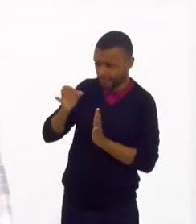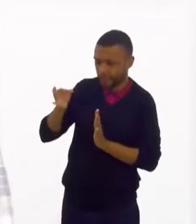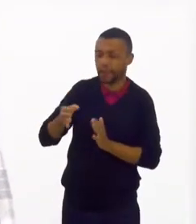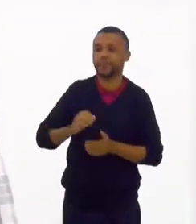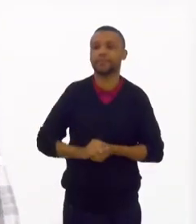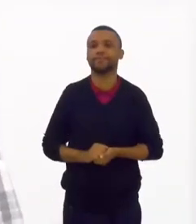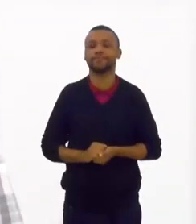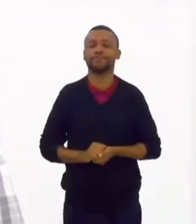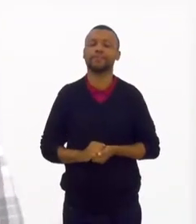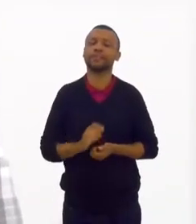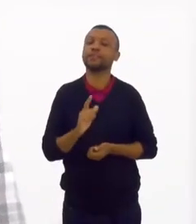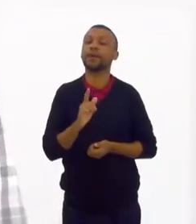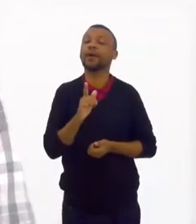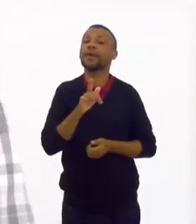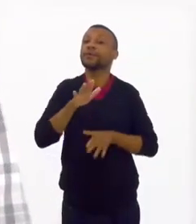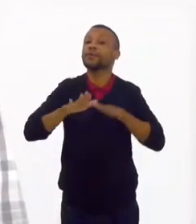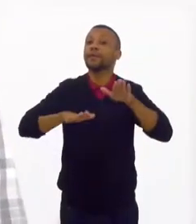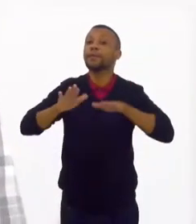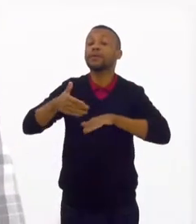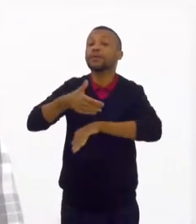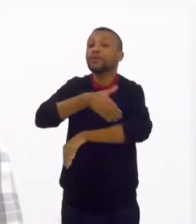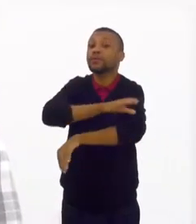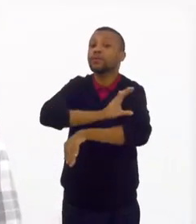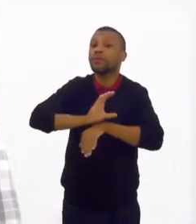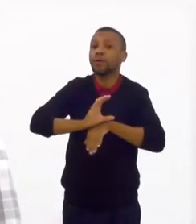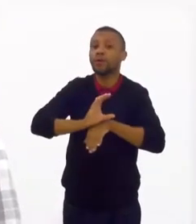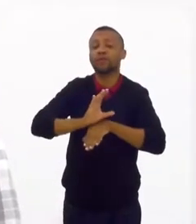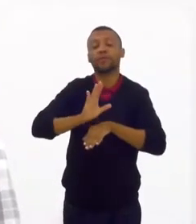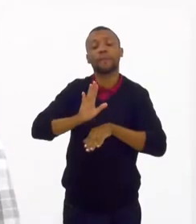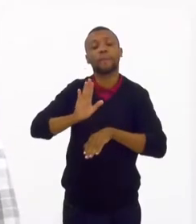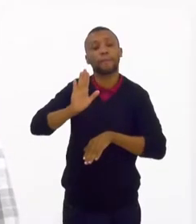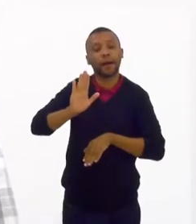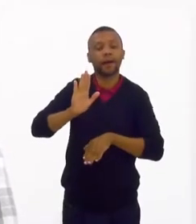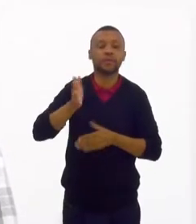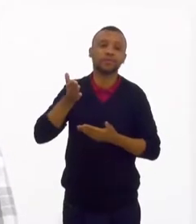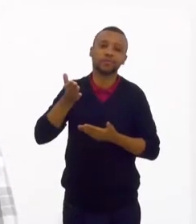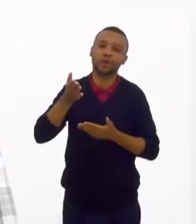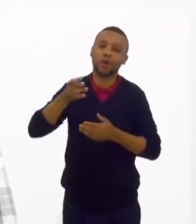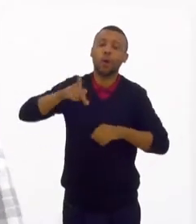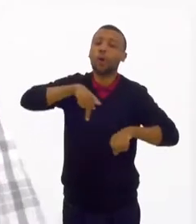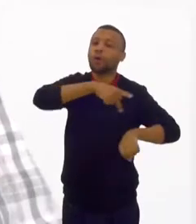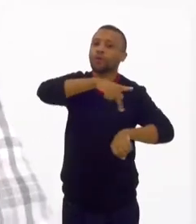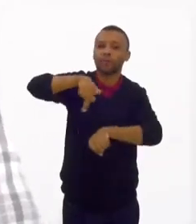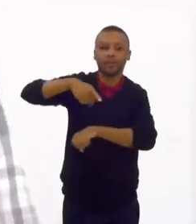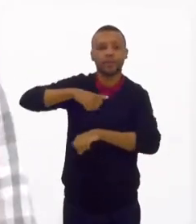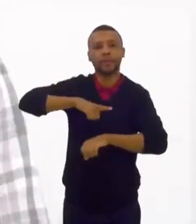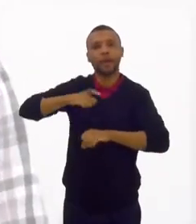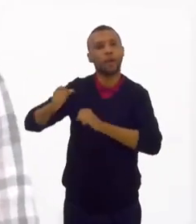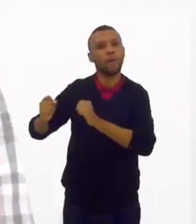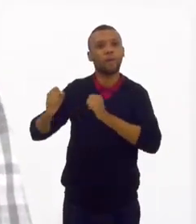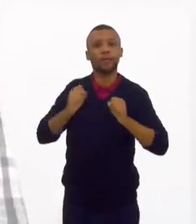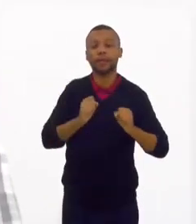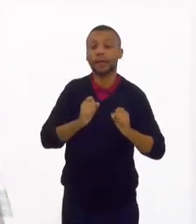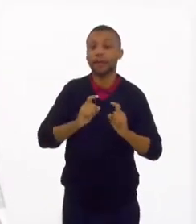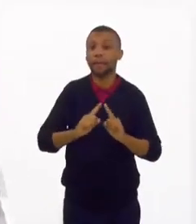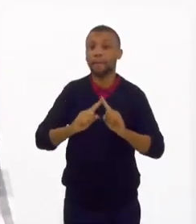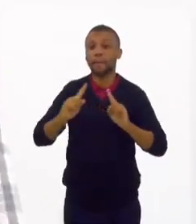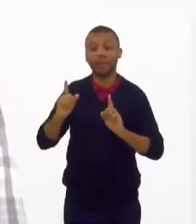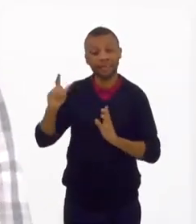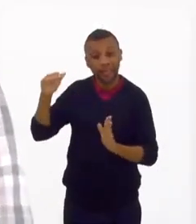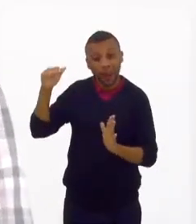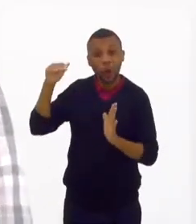Isso é mais cultural, mas geralmente o islam, claro que os pais têm um poder, mas a última